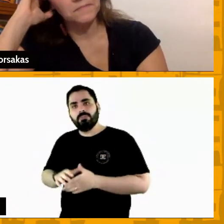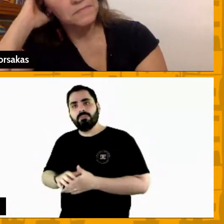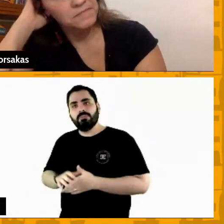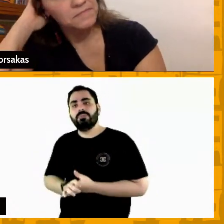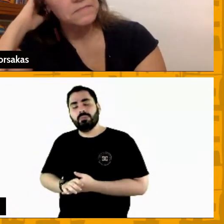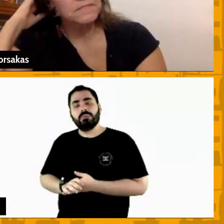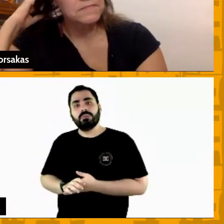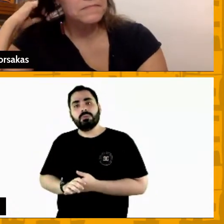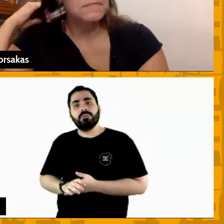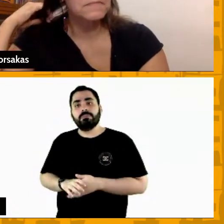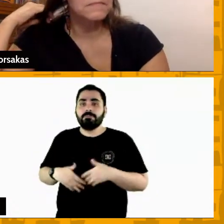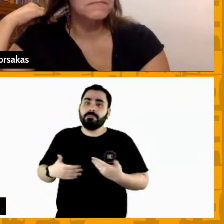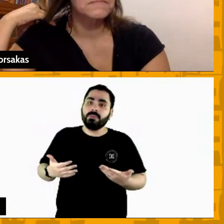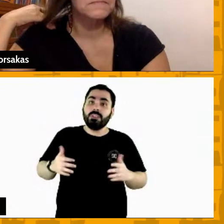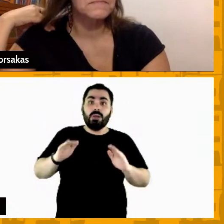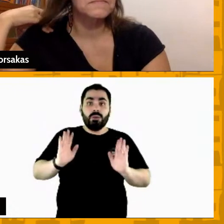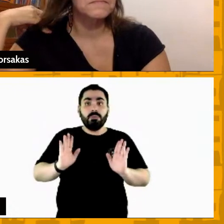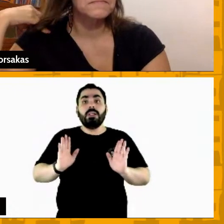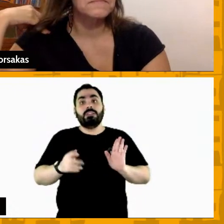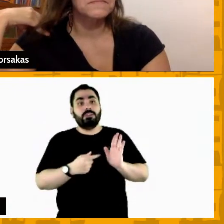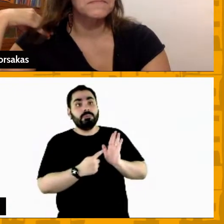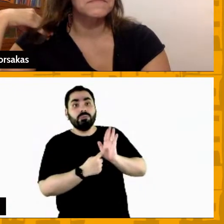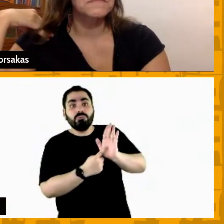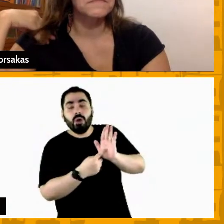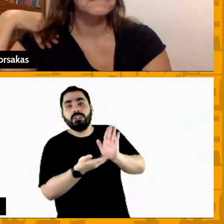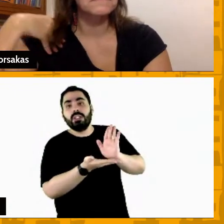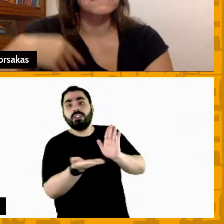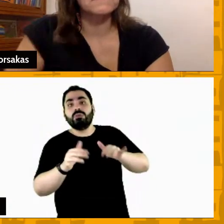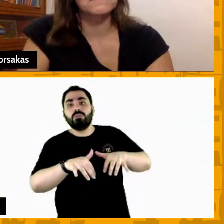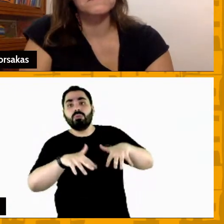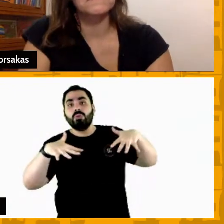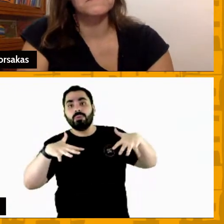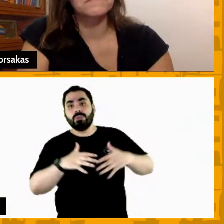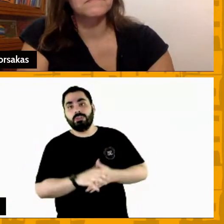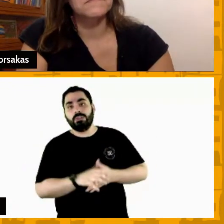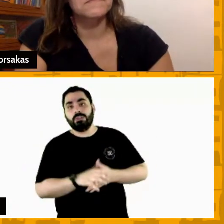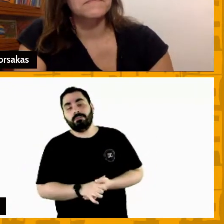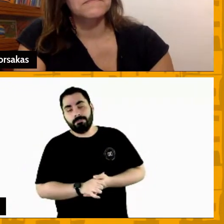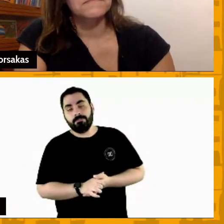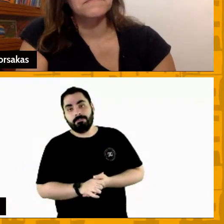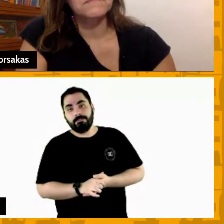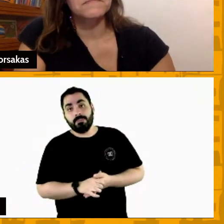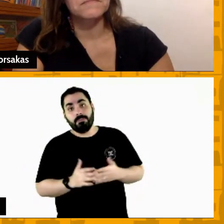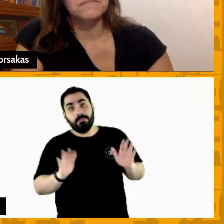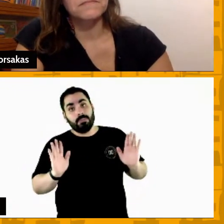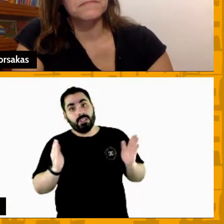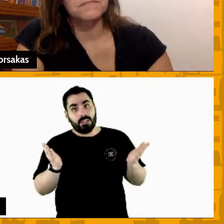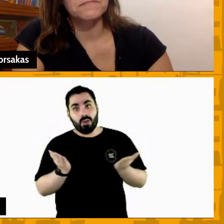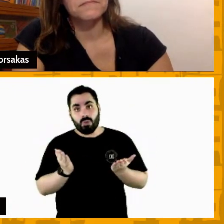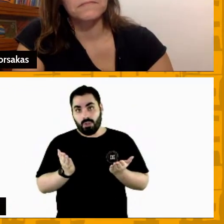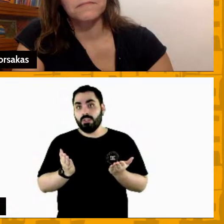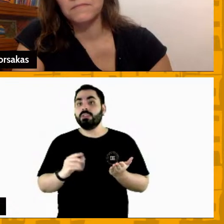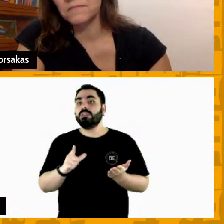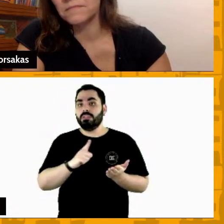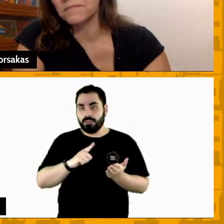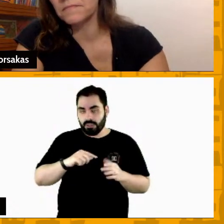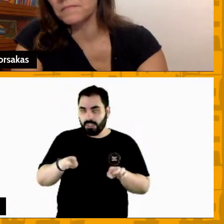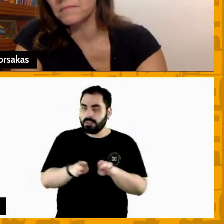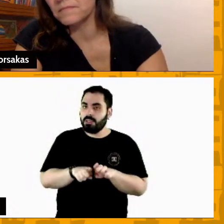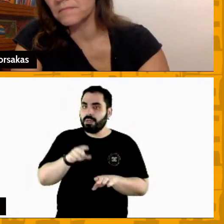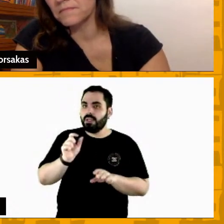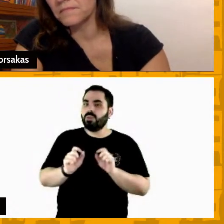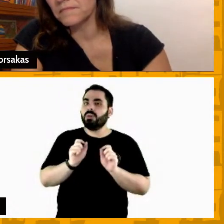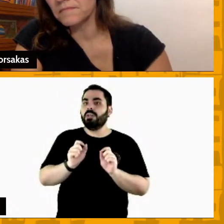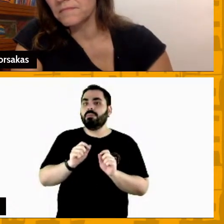mídias sociais de entrevistas é muito importante agora existe também por parte do público algumas coisas